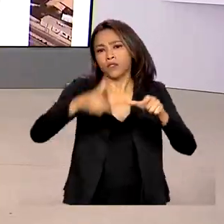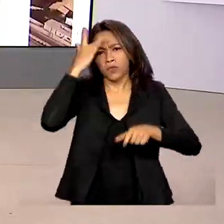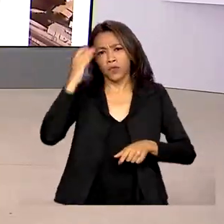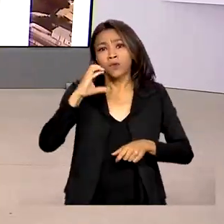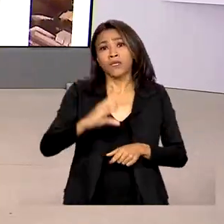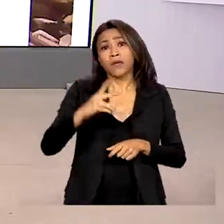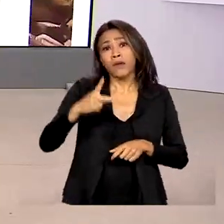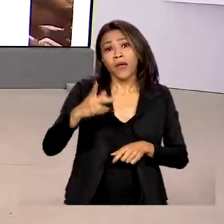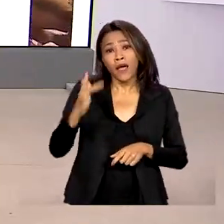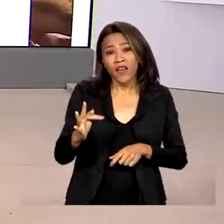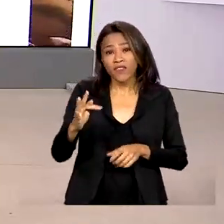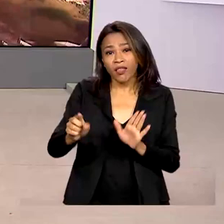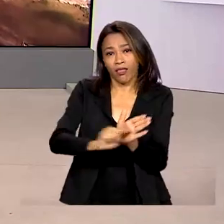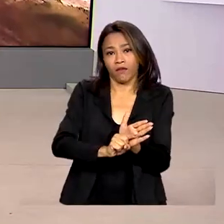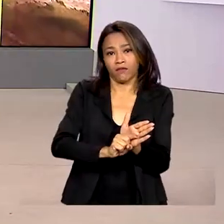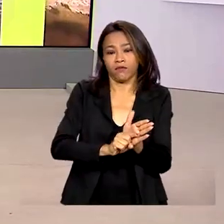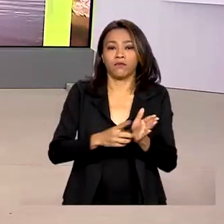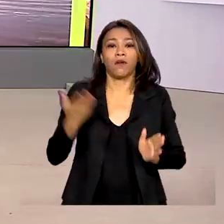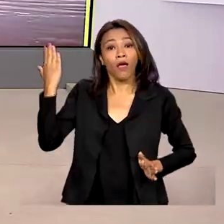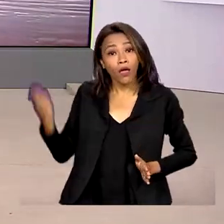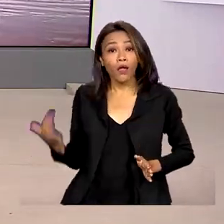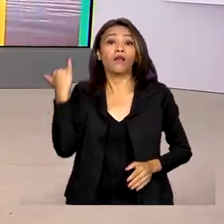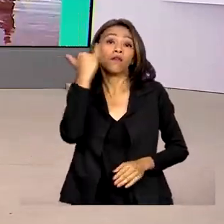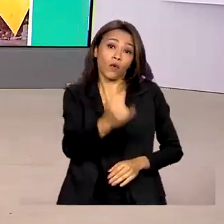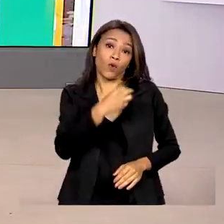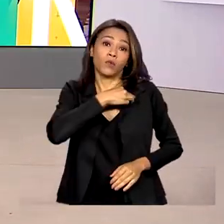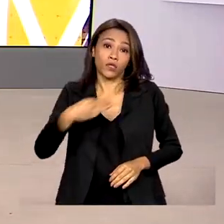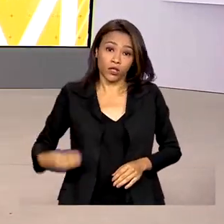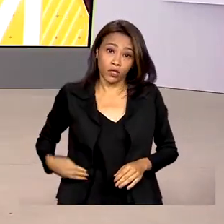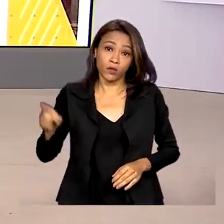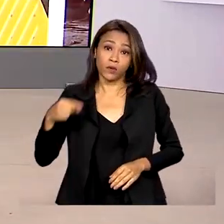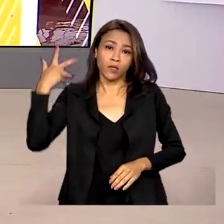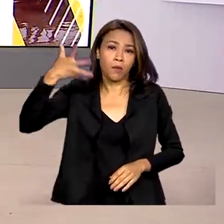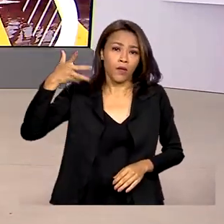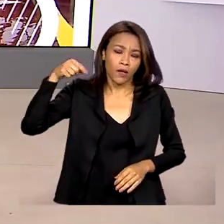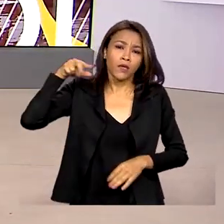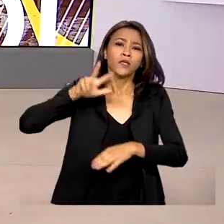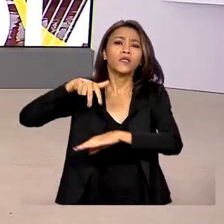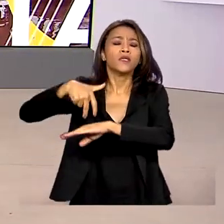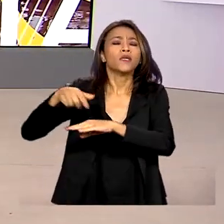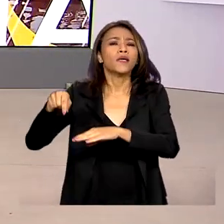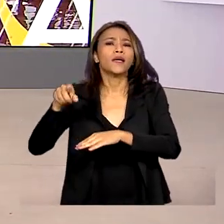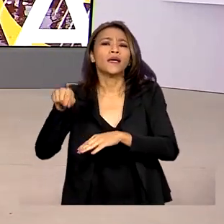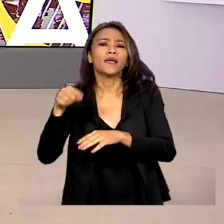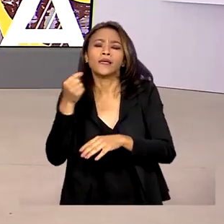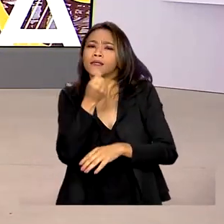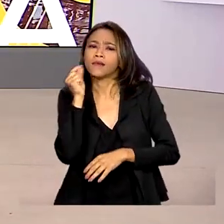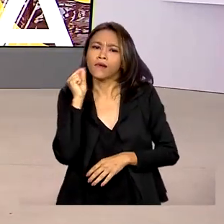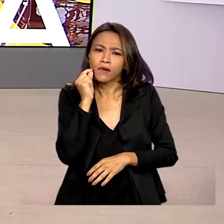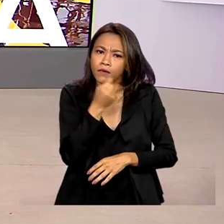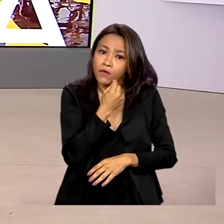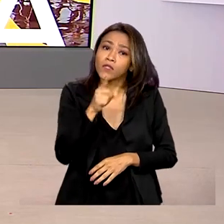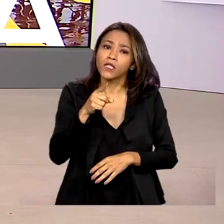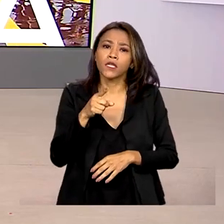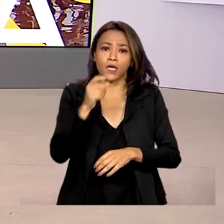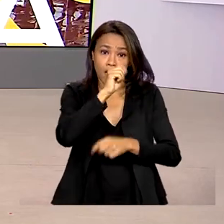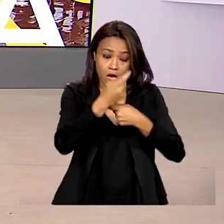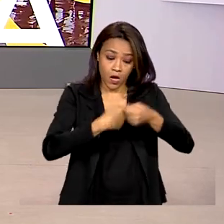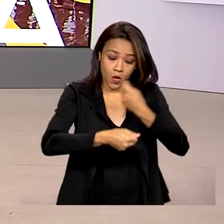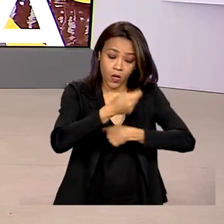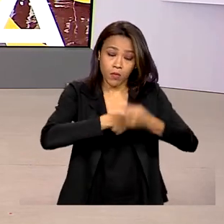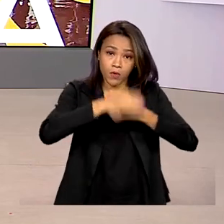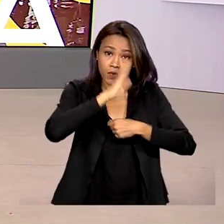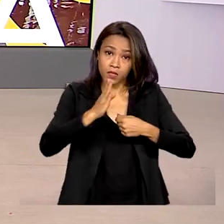CPF negativado. Fernando Haddad também disse em Davos que as reformas econômicas do Brasil caminham com os objetivos de